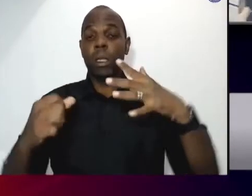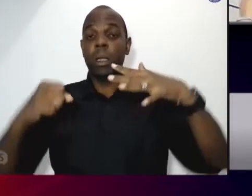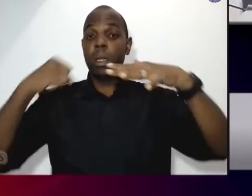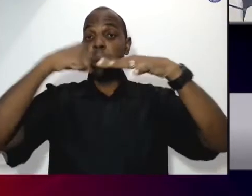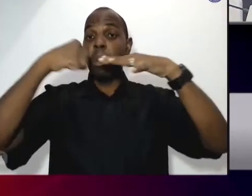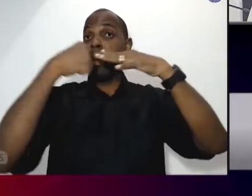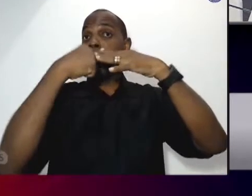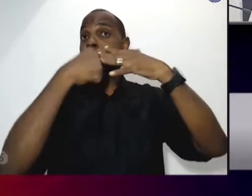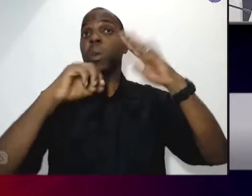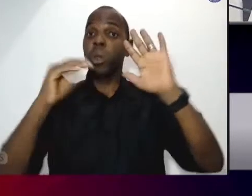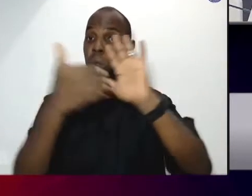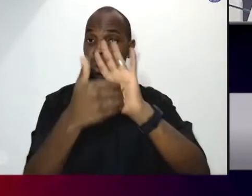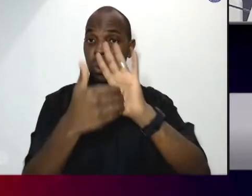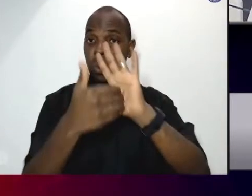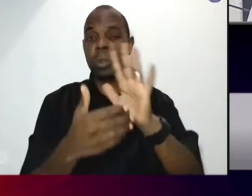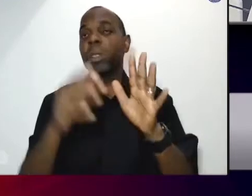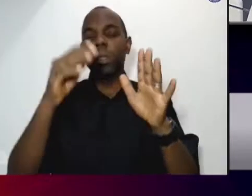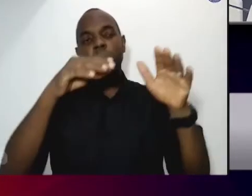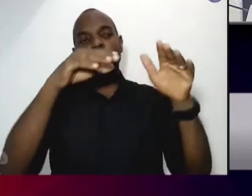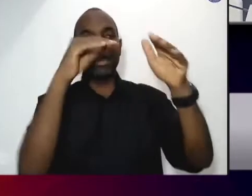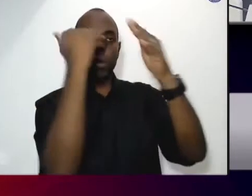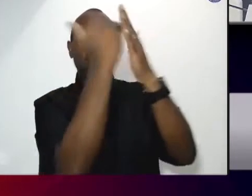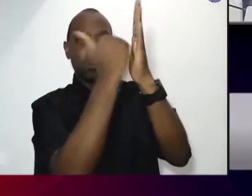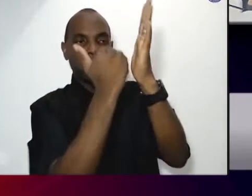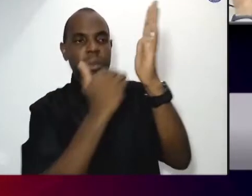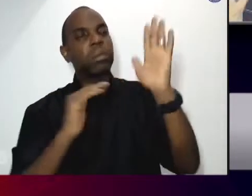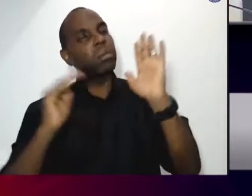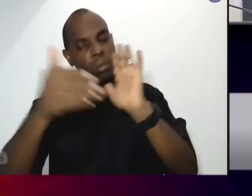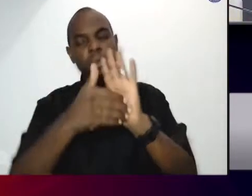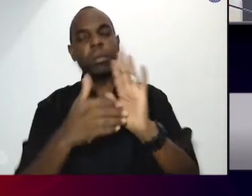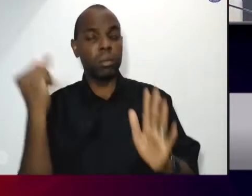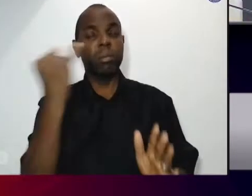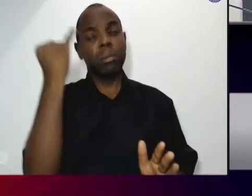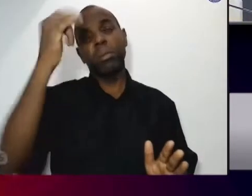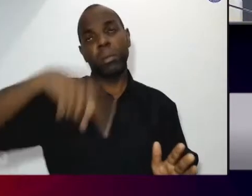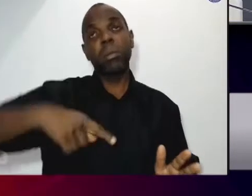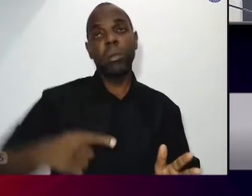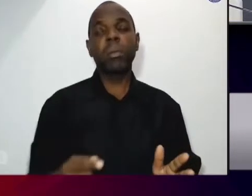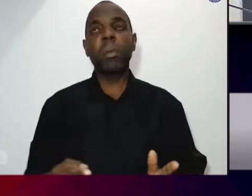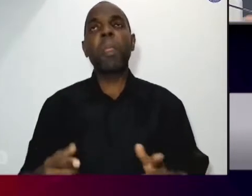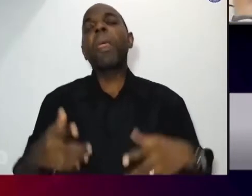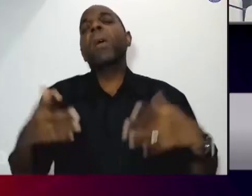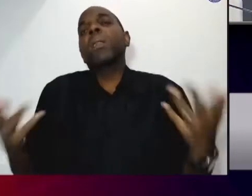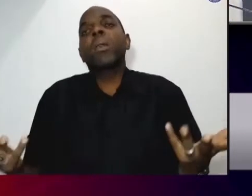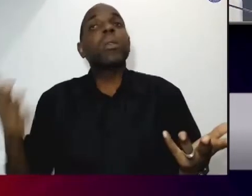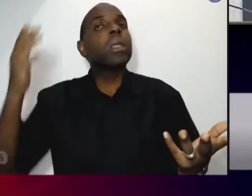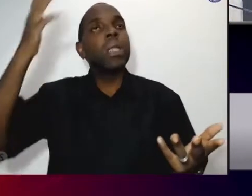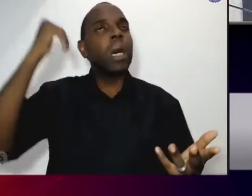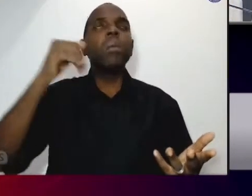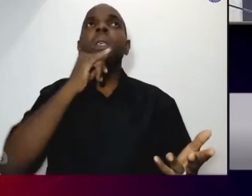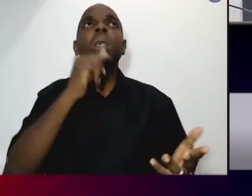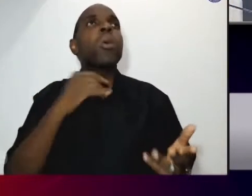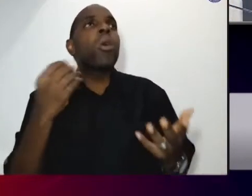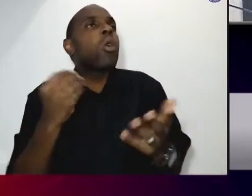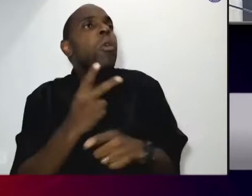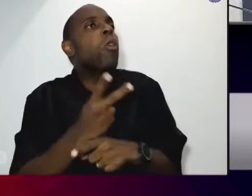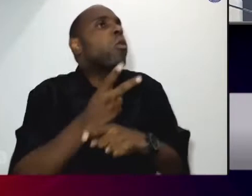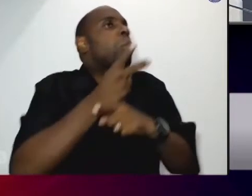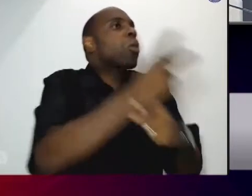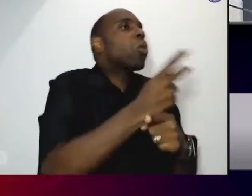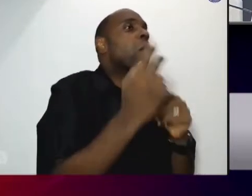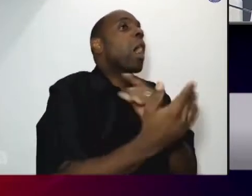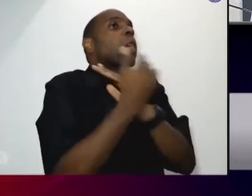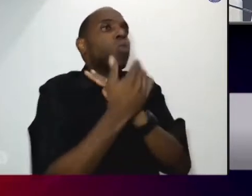também é importante até para o Executivo e para Legislativo também. Porque para onde que a gente possa recorrer e nos ajudar e